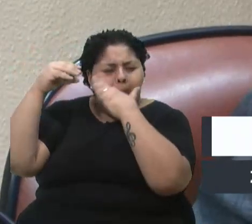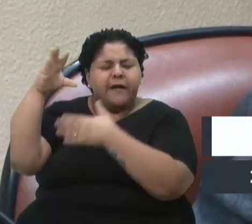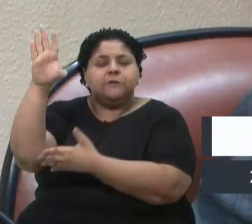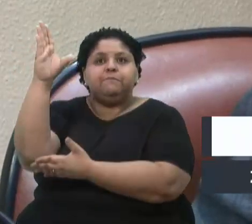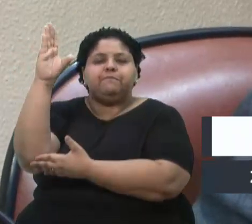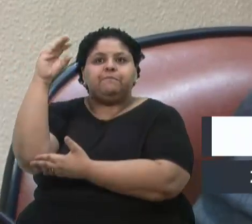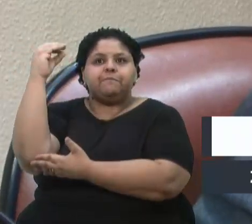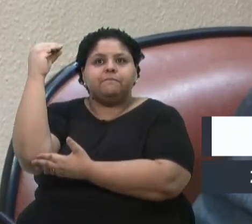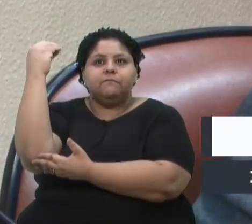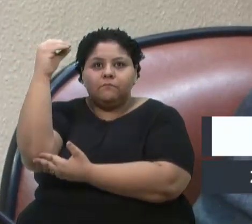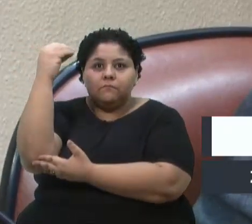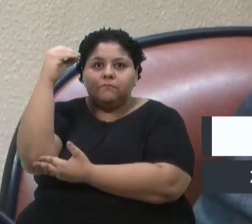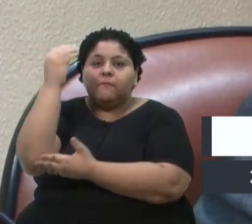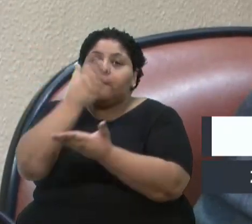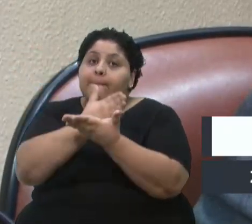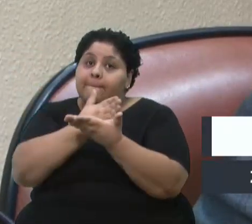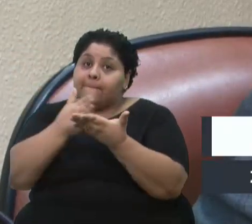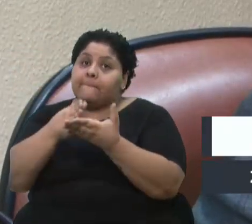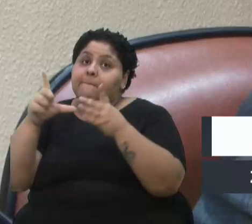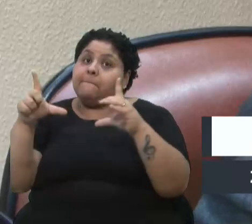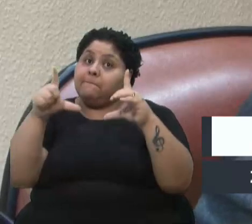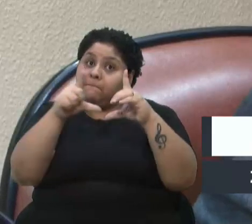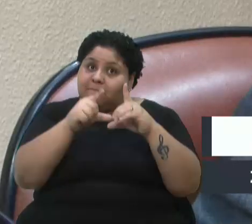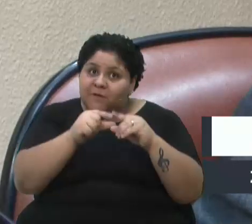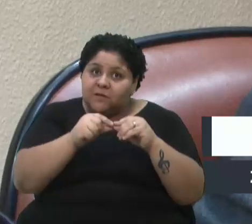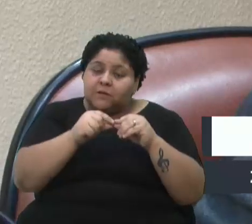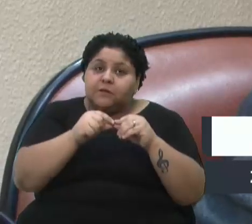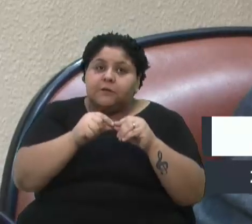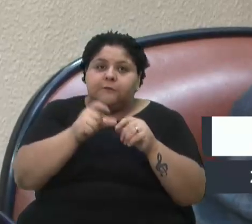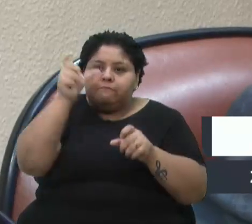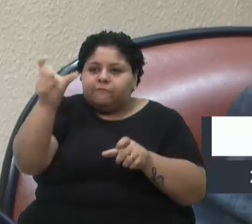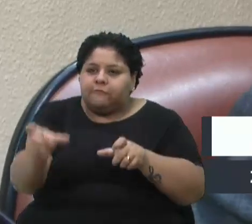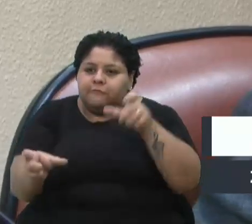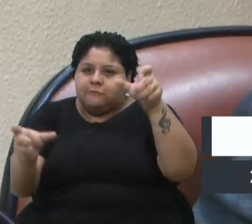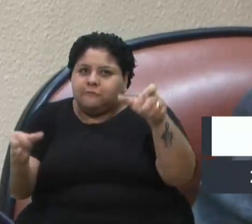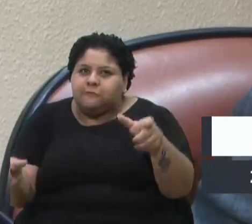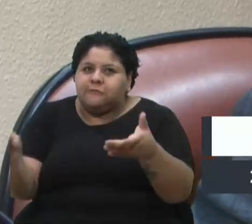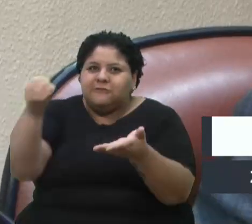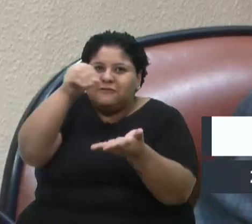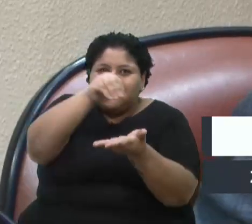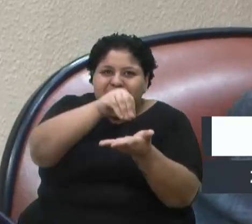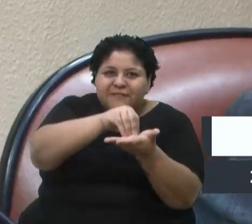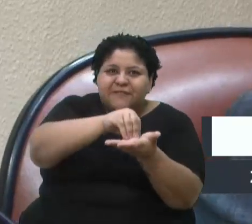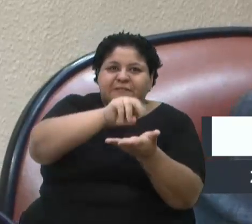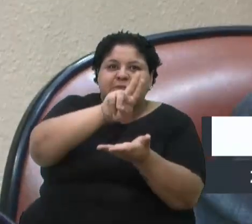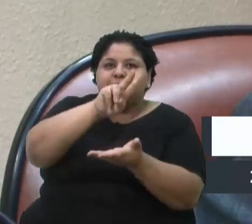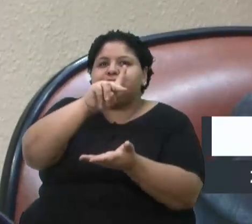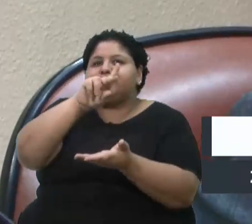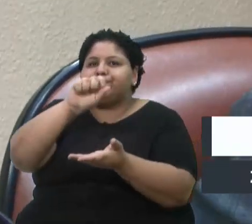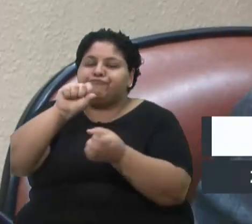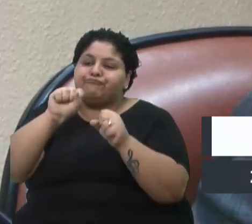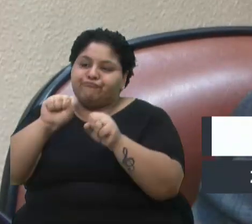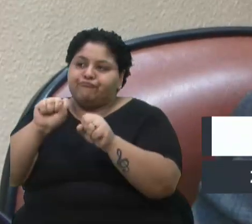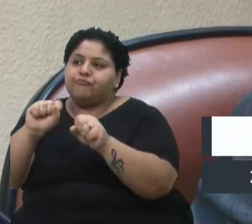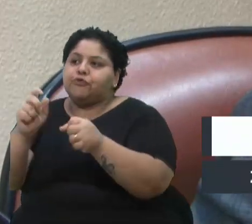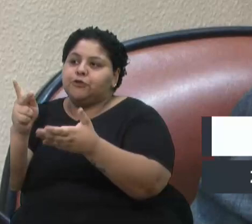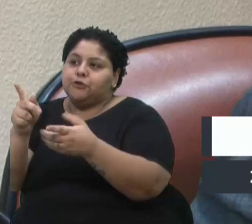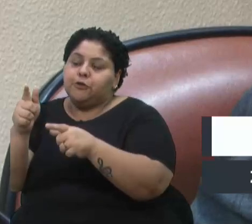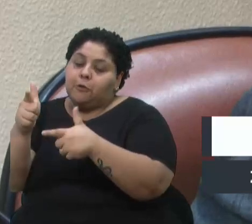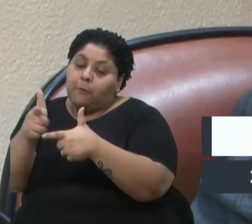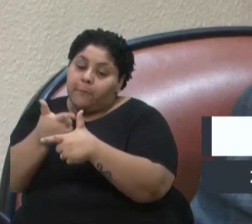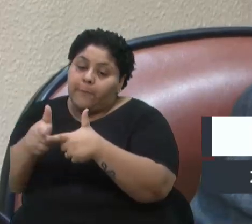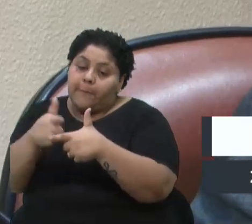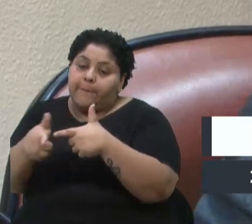diminuir o fluxo de pessoas nas UPAs. Mas é evidente que vão esbarrar no financeiro e as dificuldades vão acontecer.